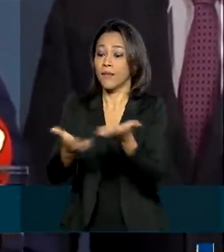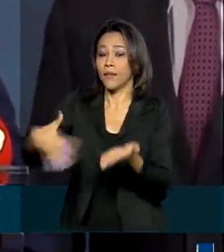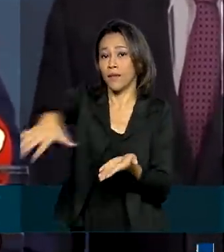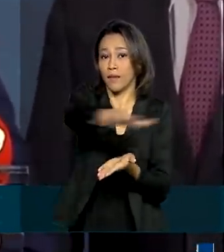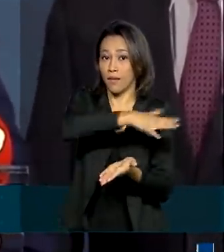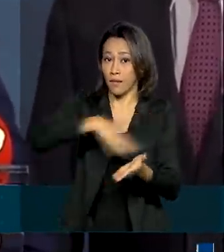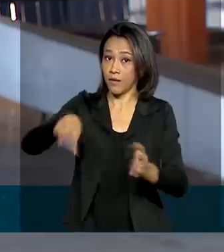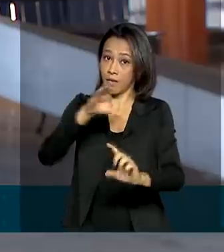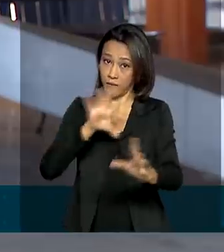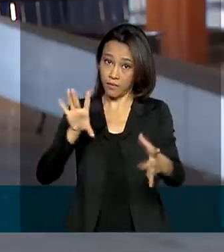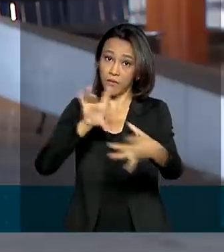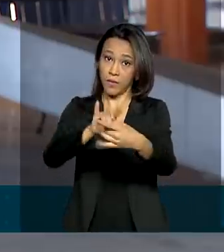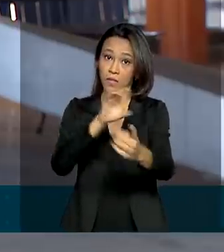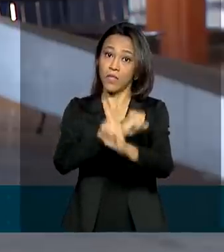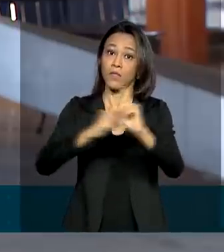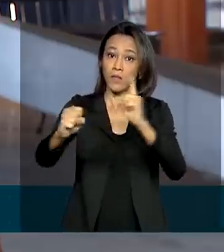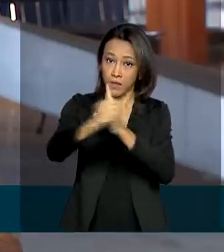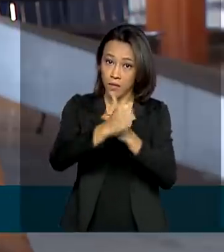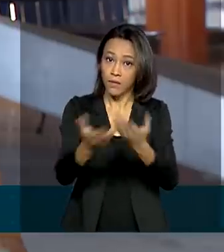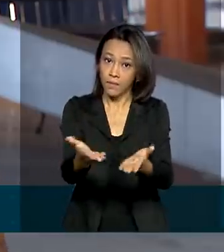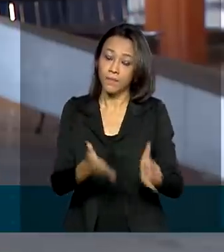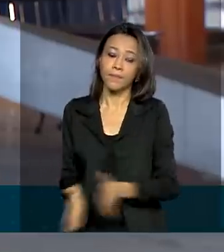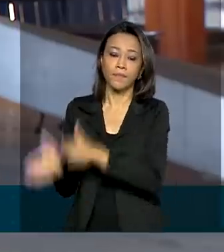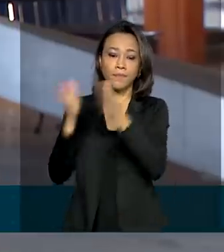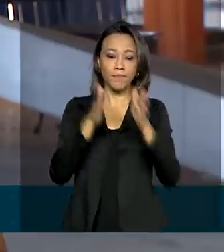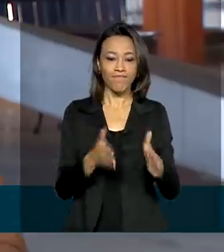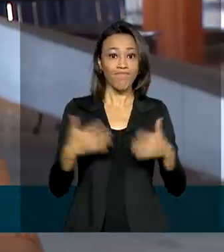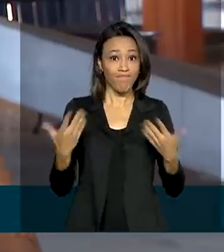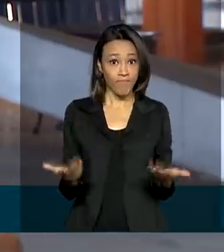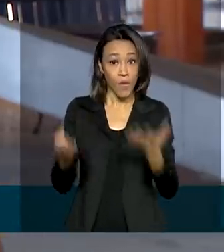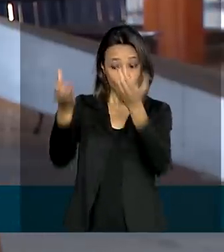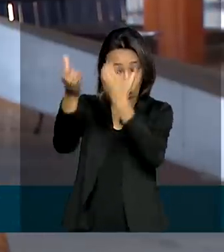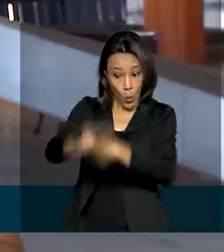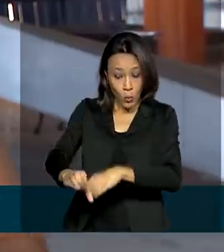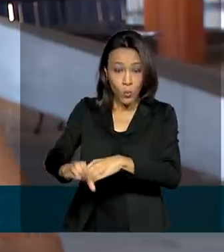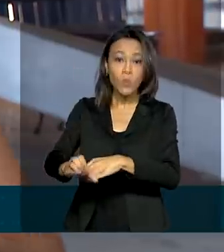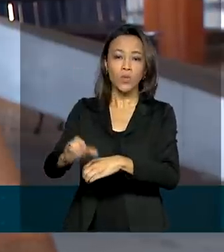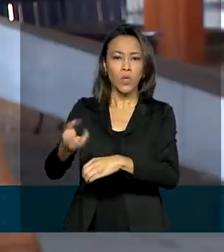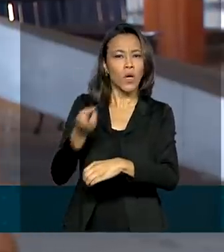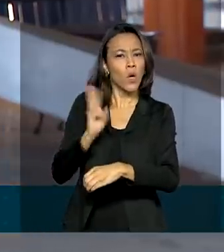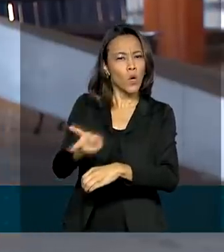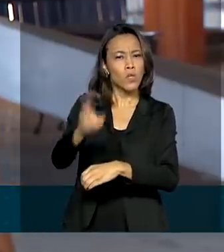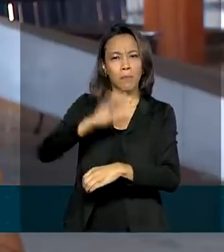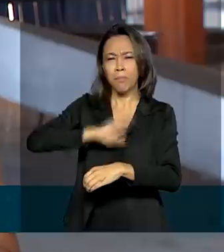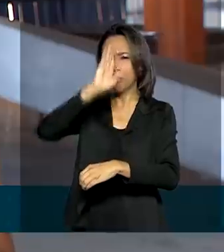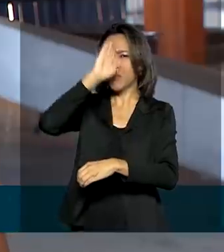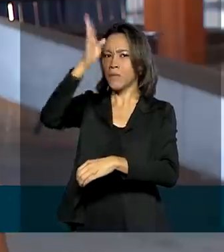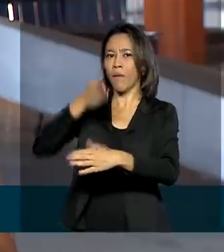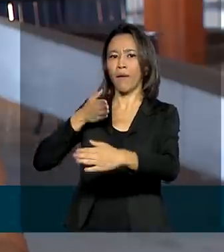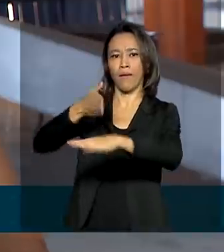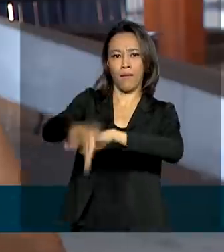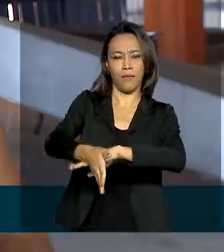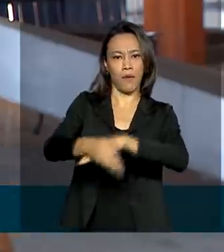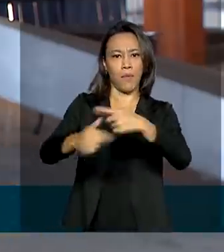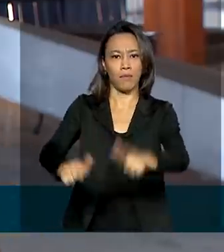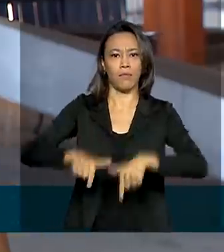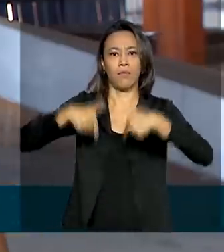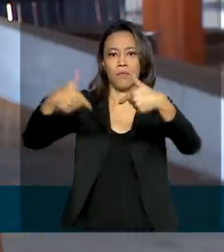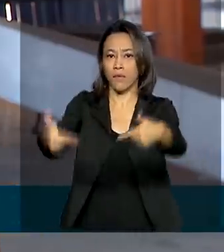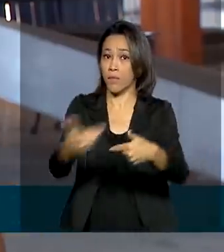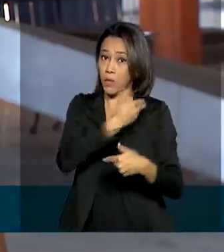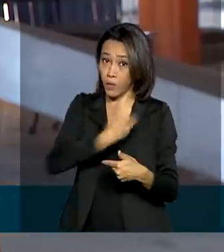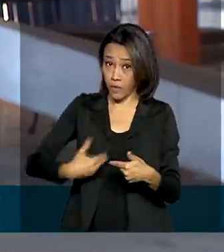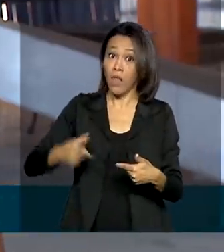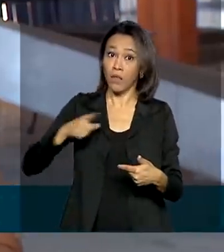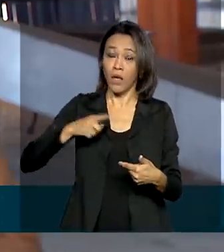previdenciário. Olha, o concurso público continuará sendo a principal forma de ingresso, mas, além do conhecimento